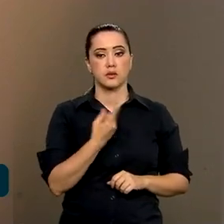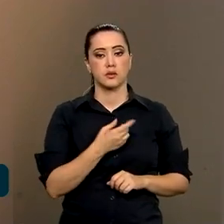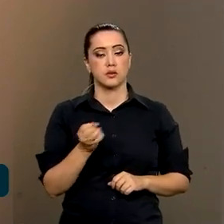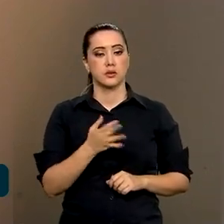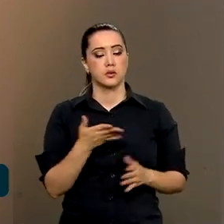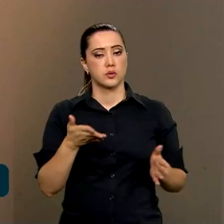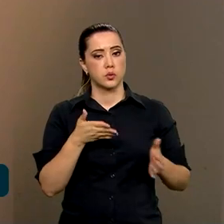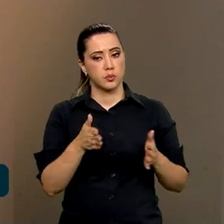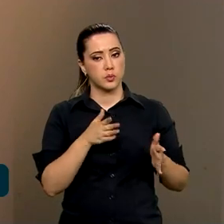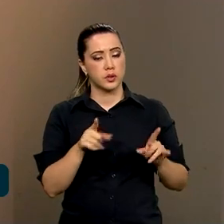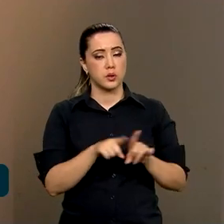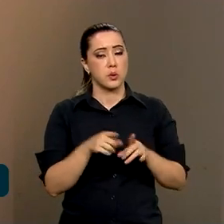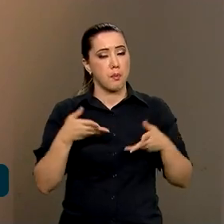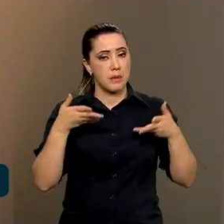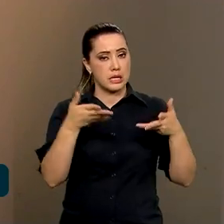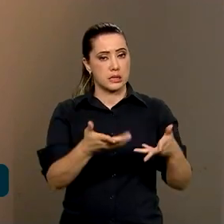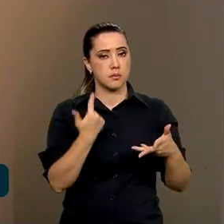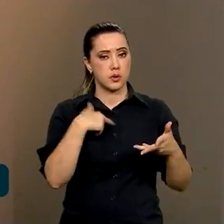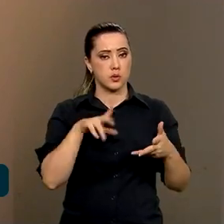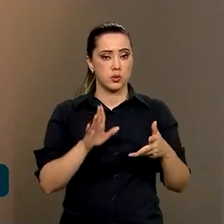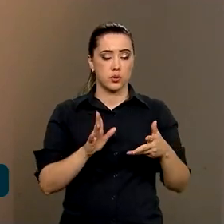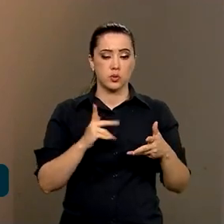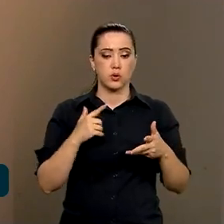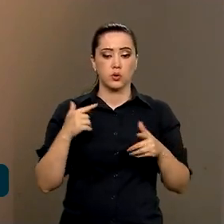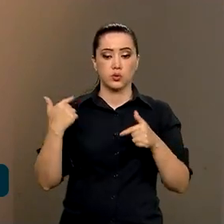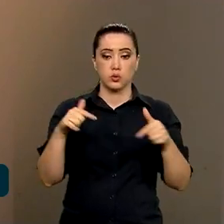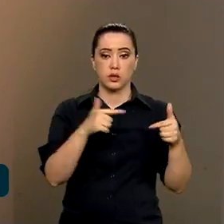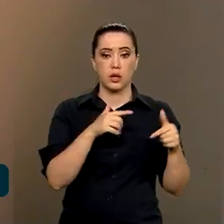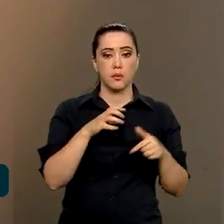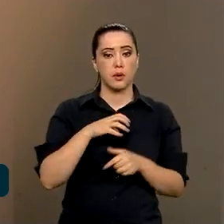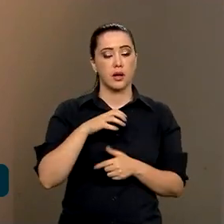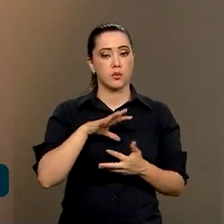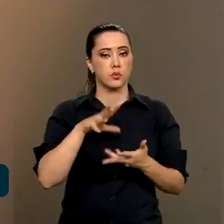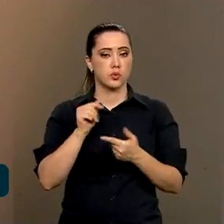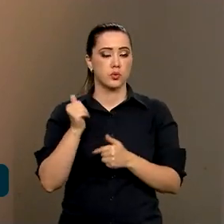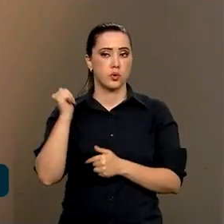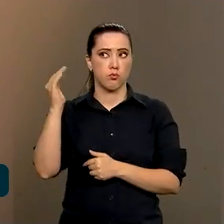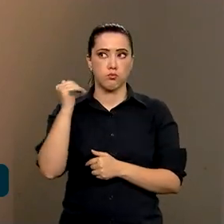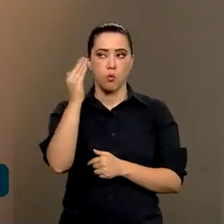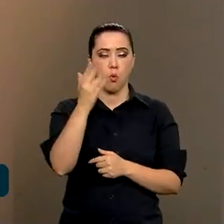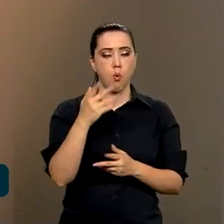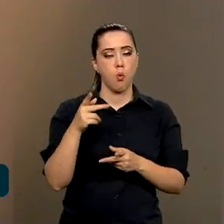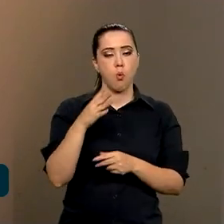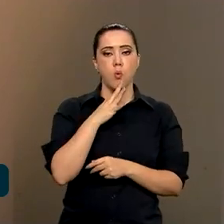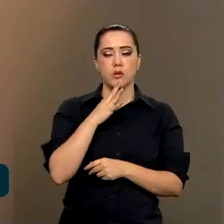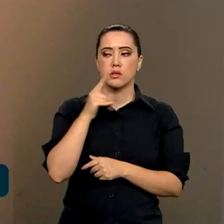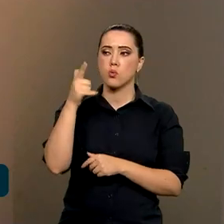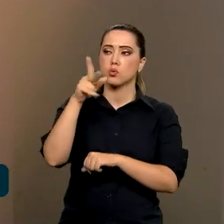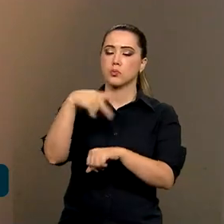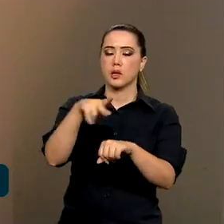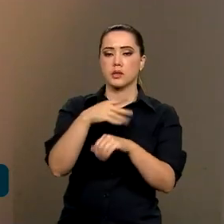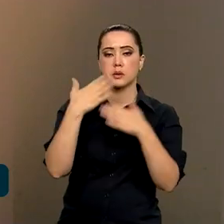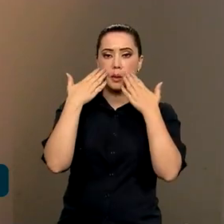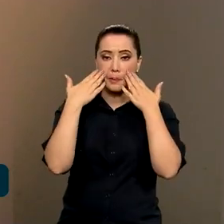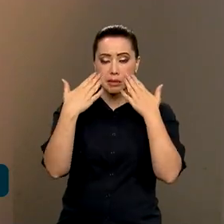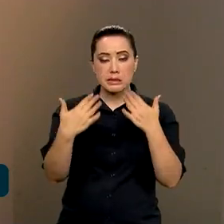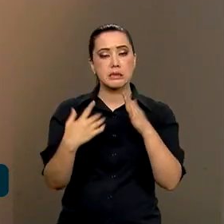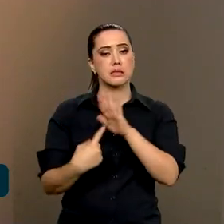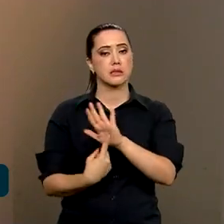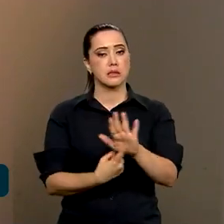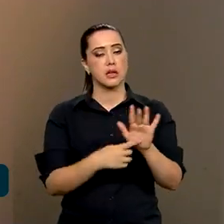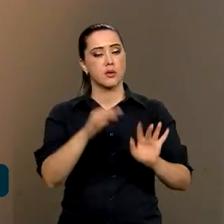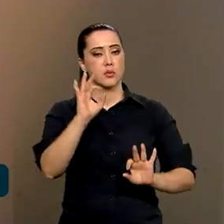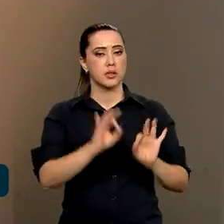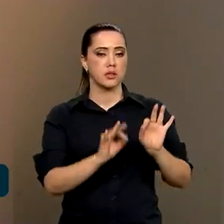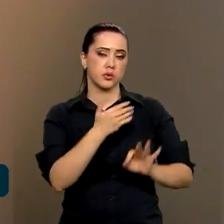Recentemente, inclusive, participei de uma missão internacional com o Ministério, que a gente foi em outros países, inclusive, para apresentar o